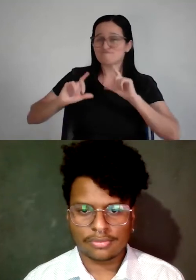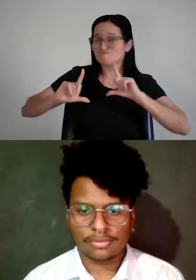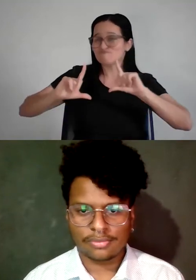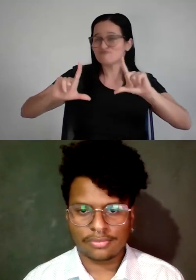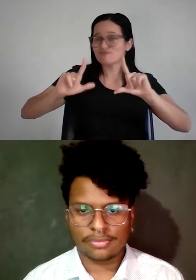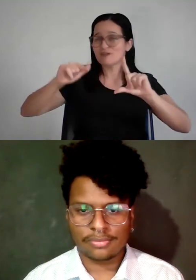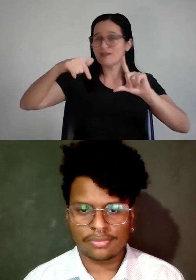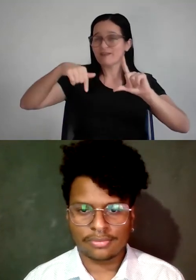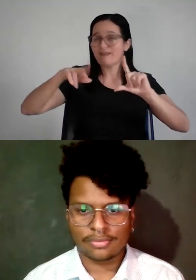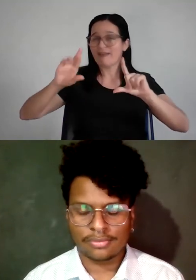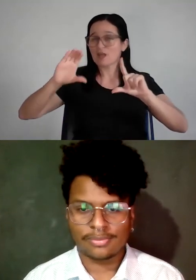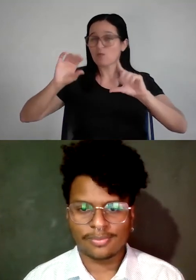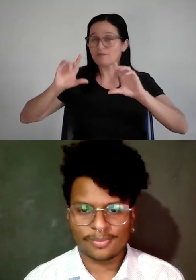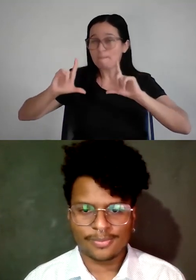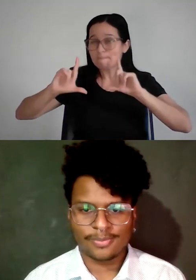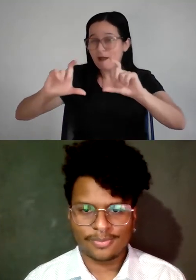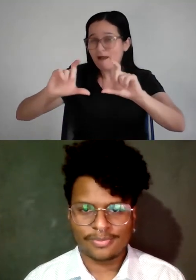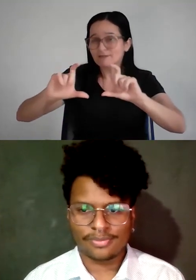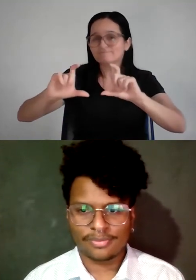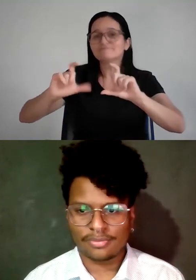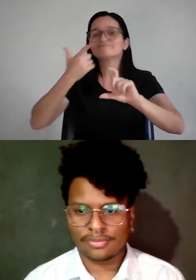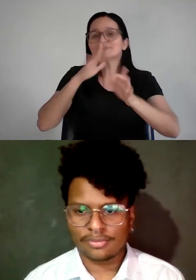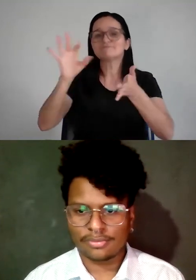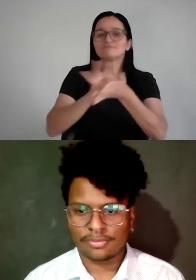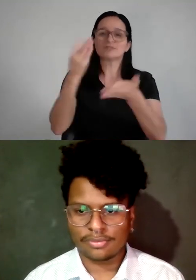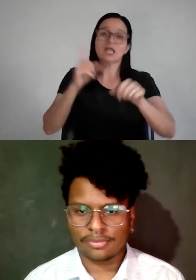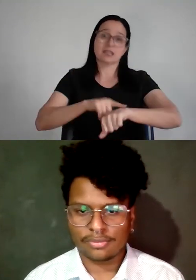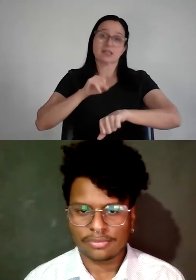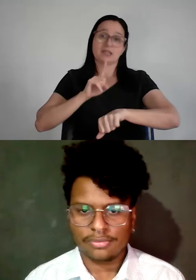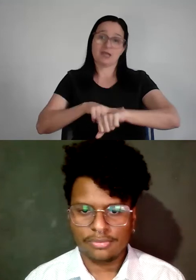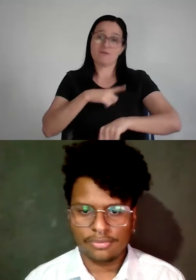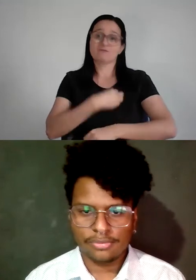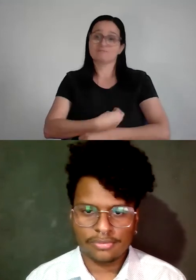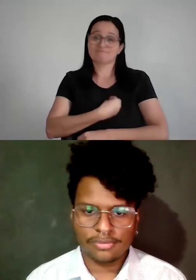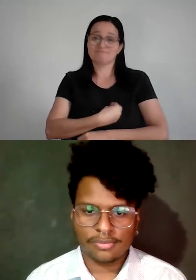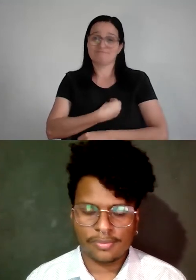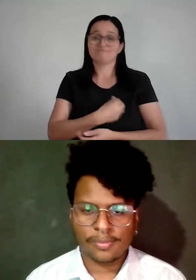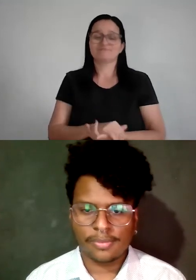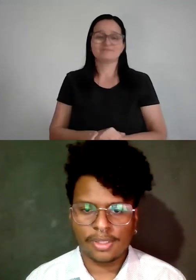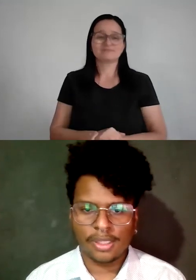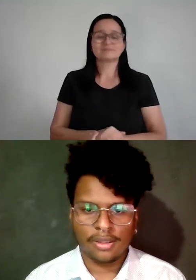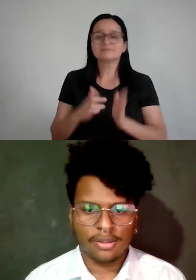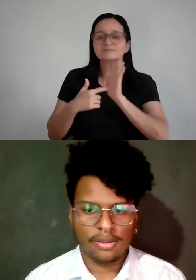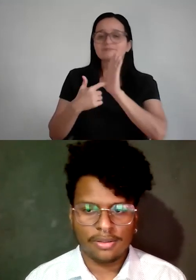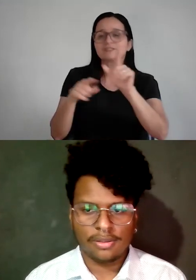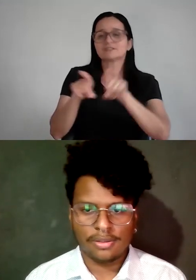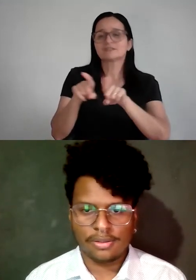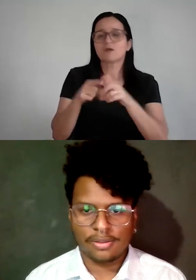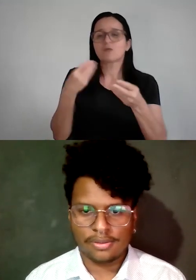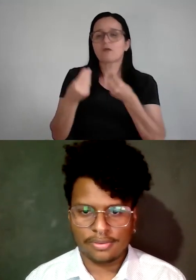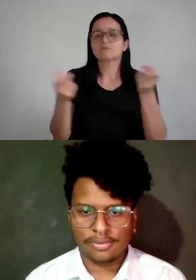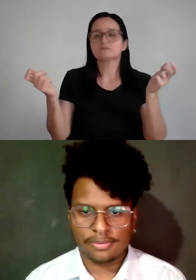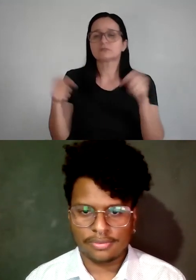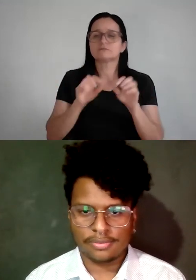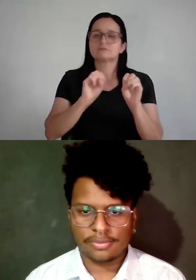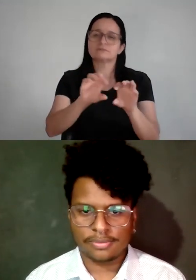candidatar na hora, ao vivo, vai ter, a gente vai falar também sobre os benefícios que a sua instituição de ensino